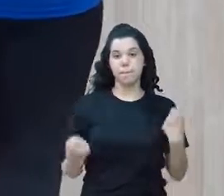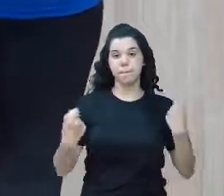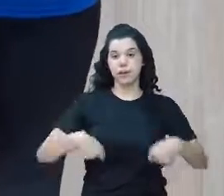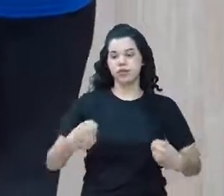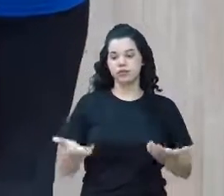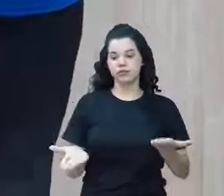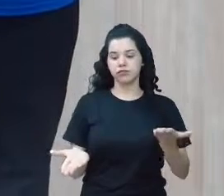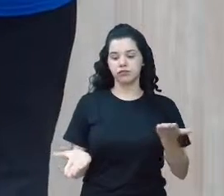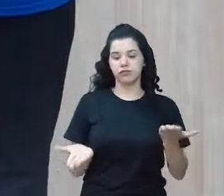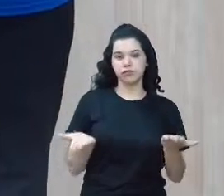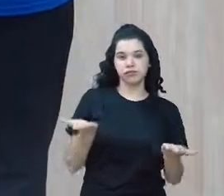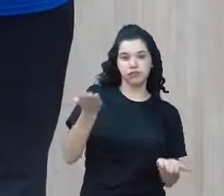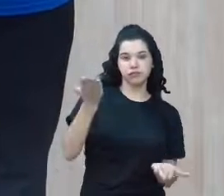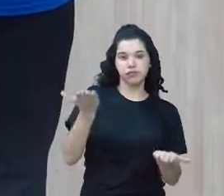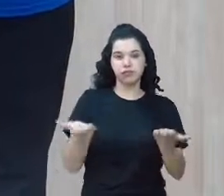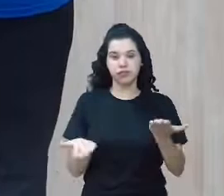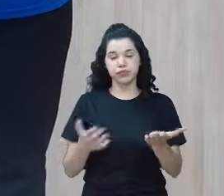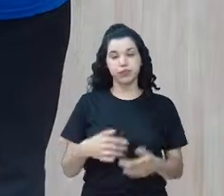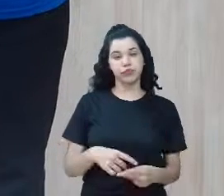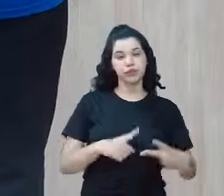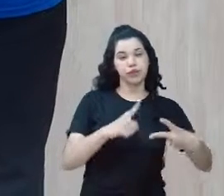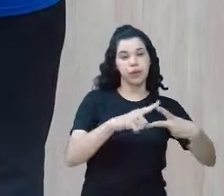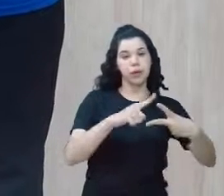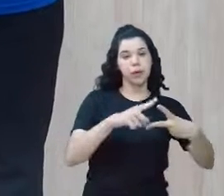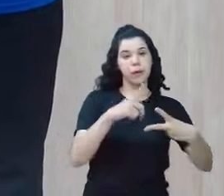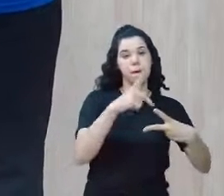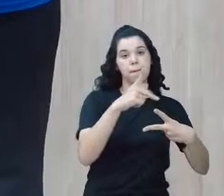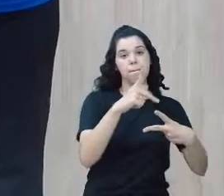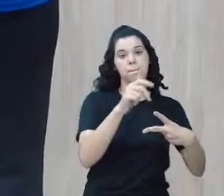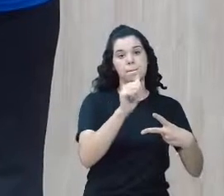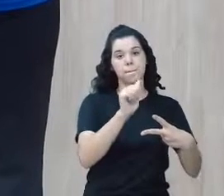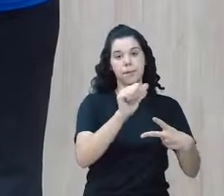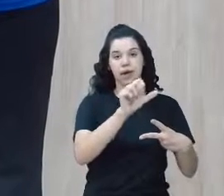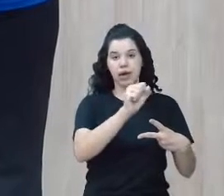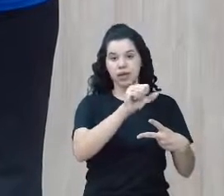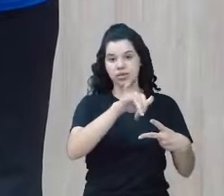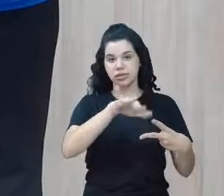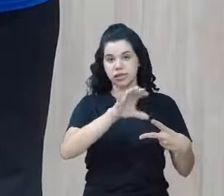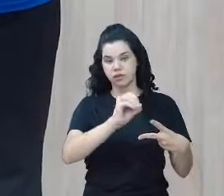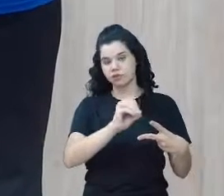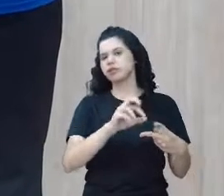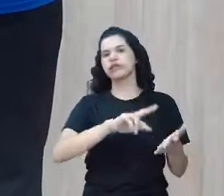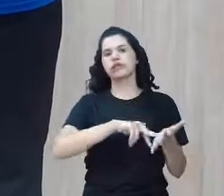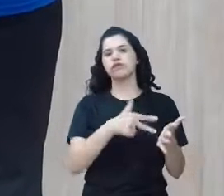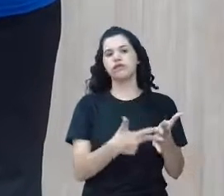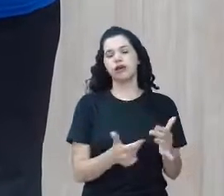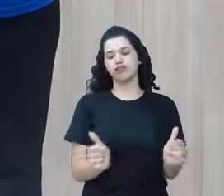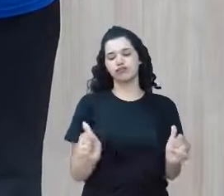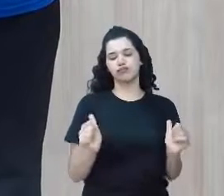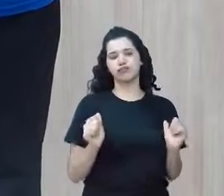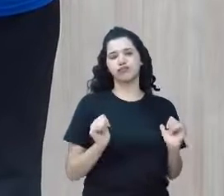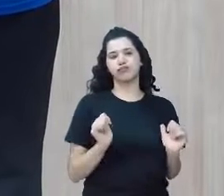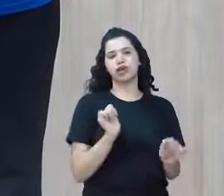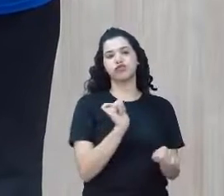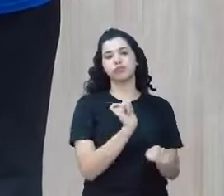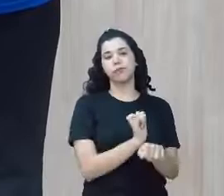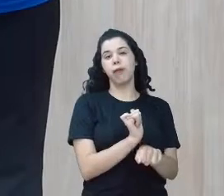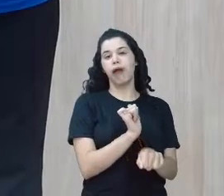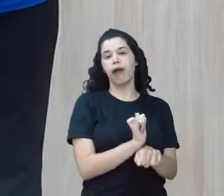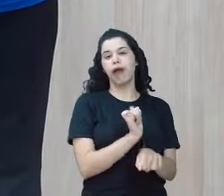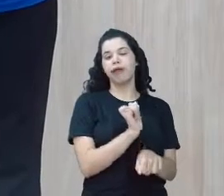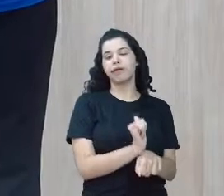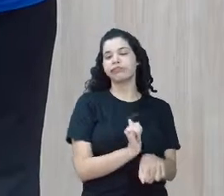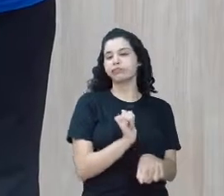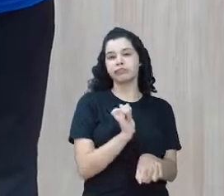Passivo é todo aquele que fica apenas esperando acontecer. Ele está ali, ó, só na